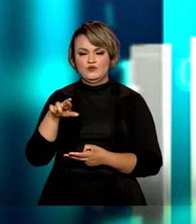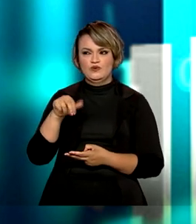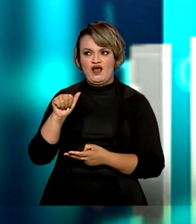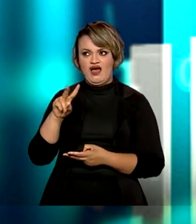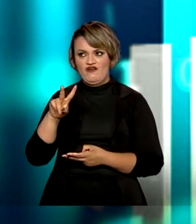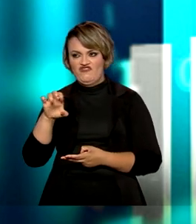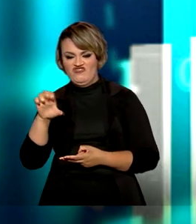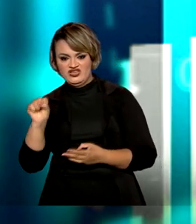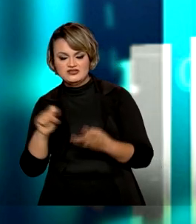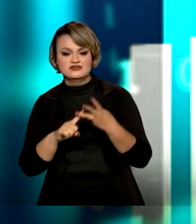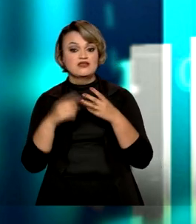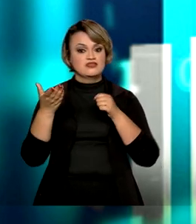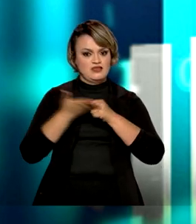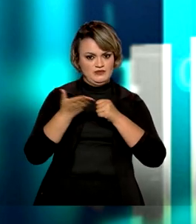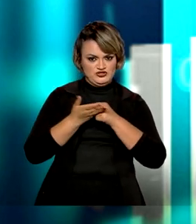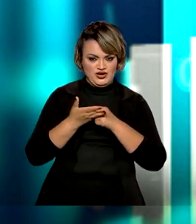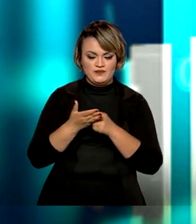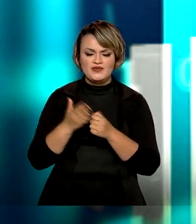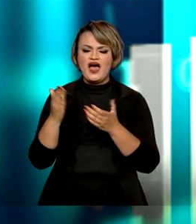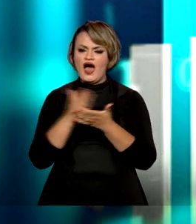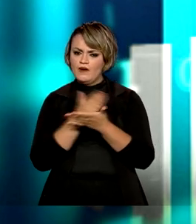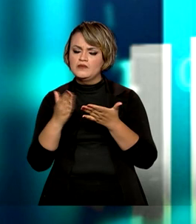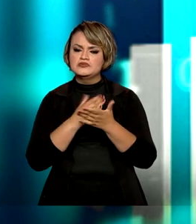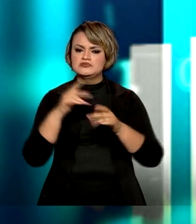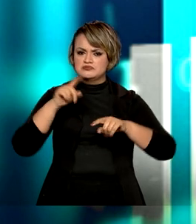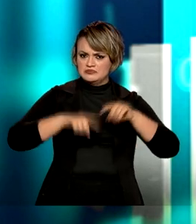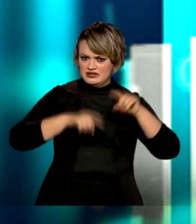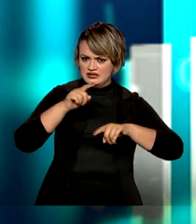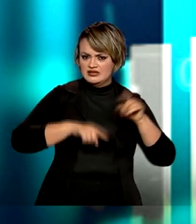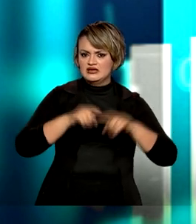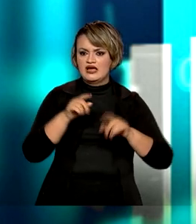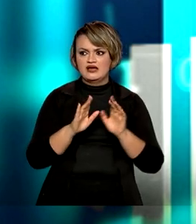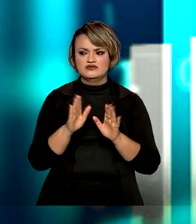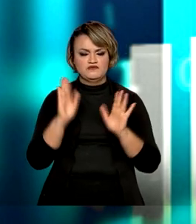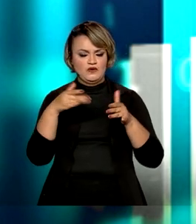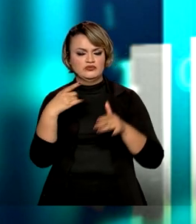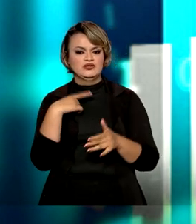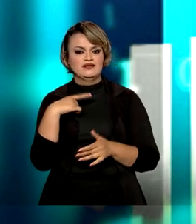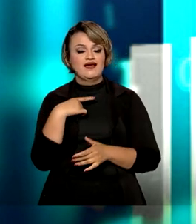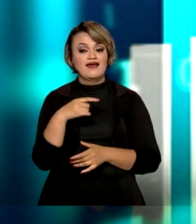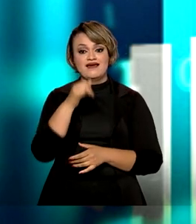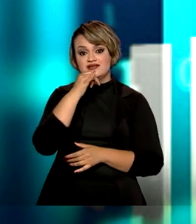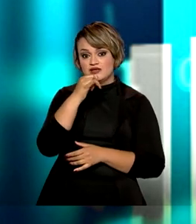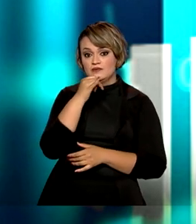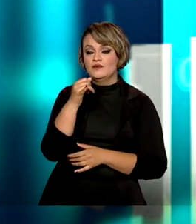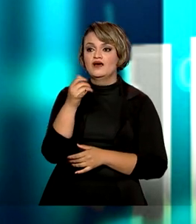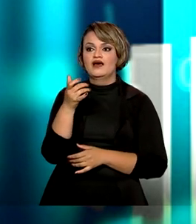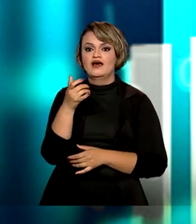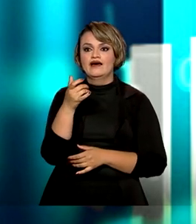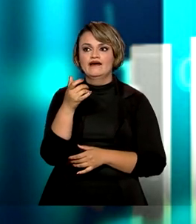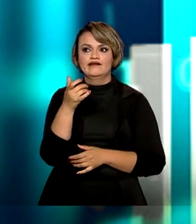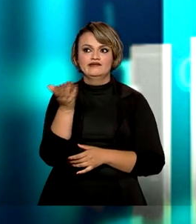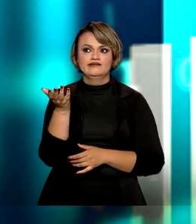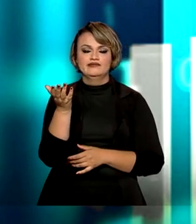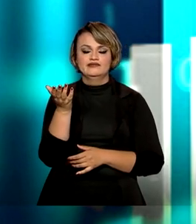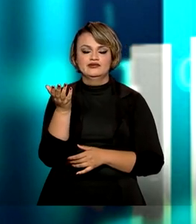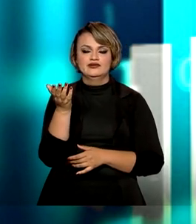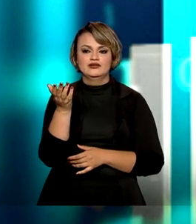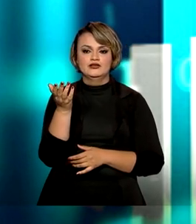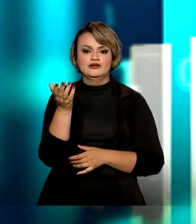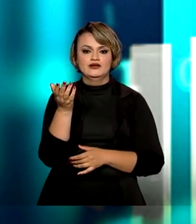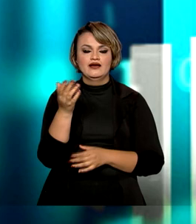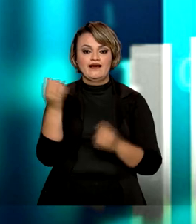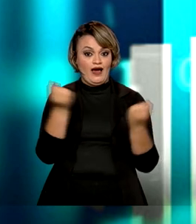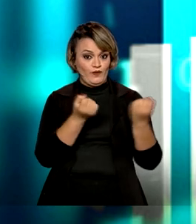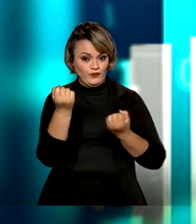dizer assim, desses grandes segmentos, alguns itens se destacaram em particular. E aí eu gostaria de destacar especialmente o caso de